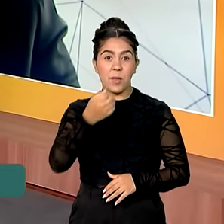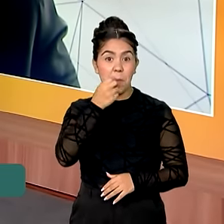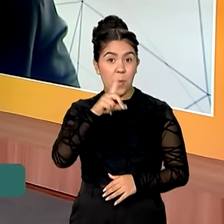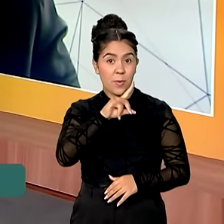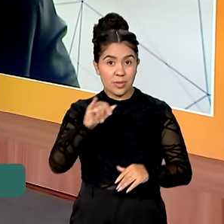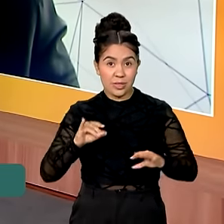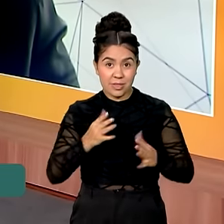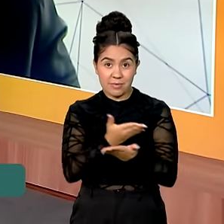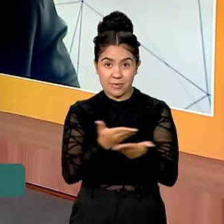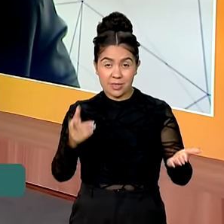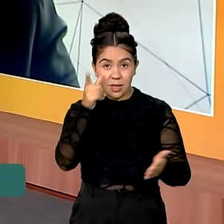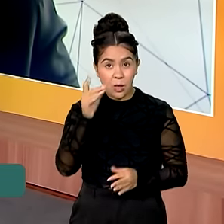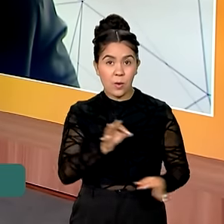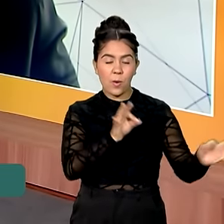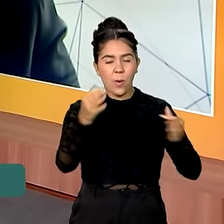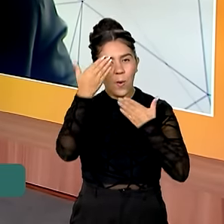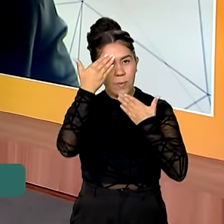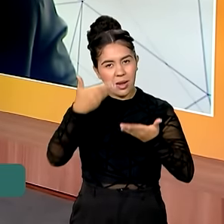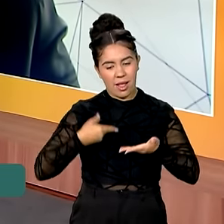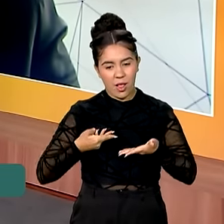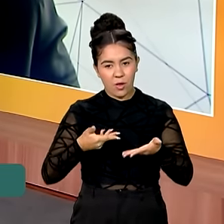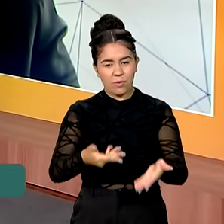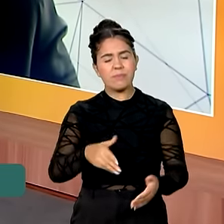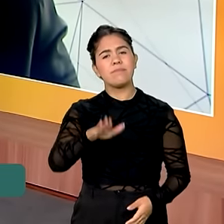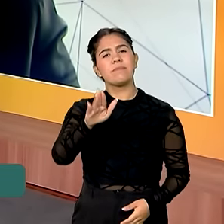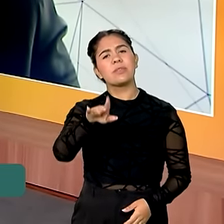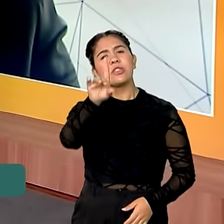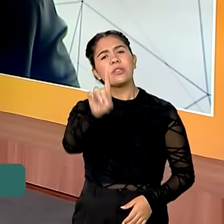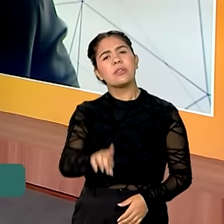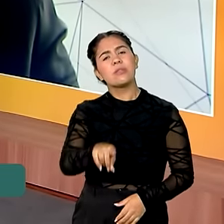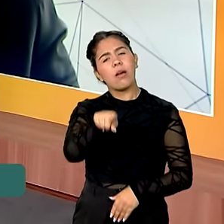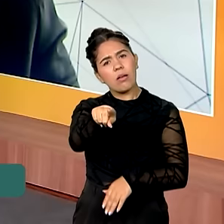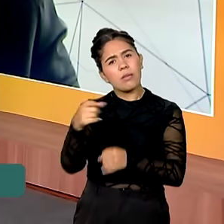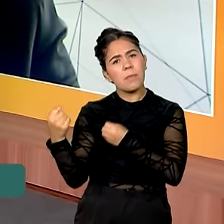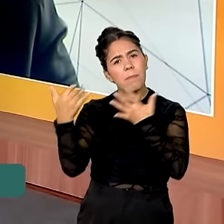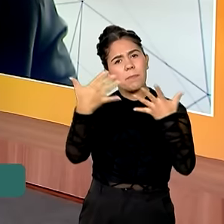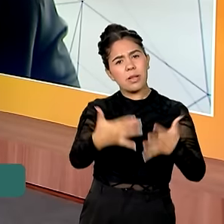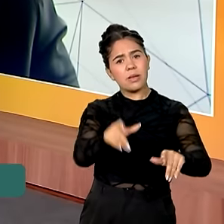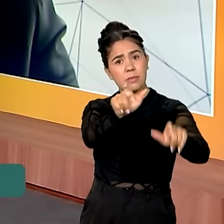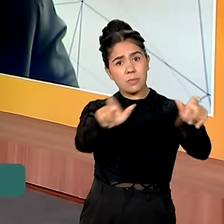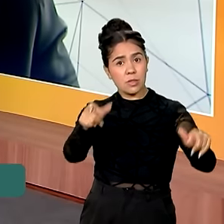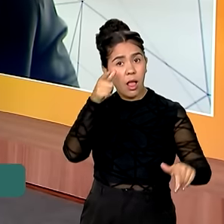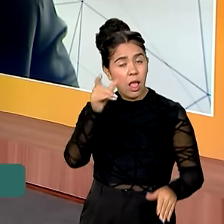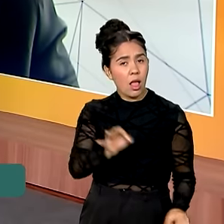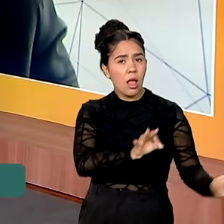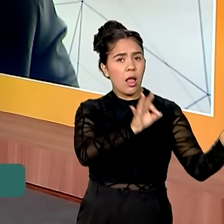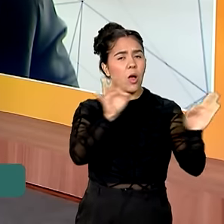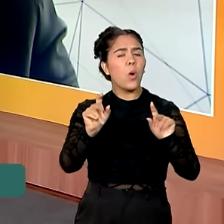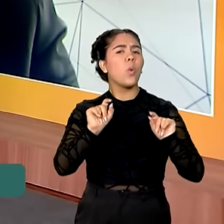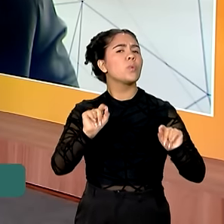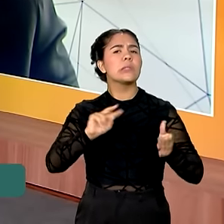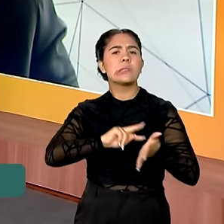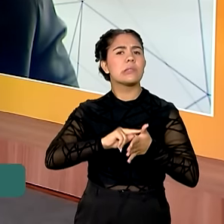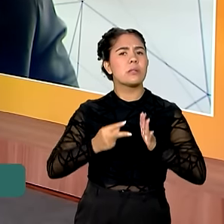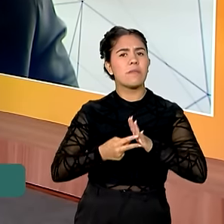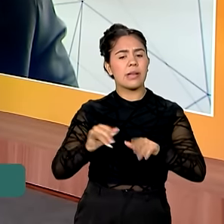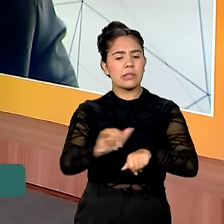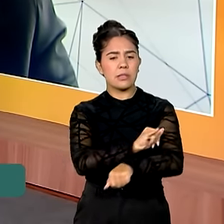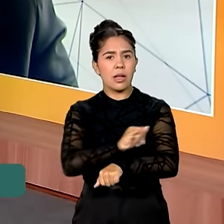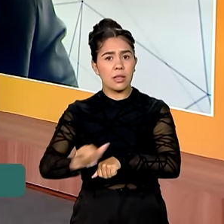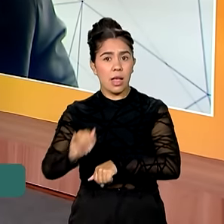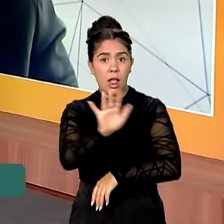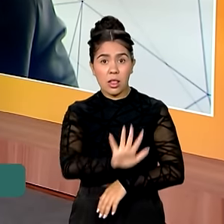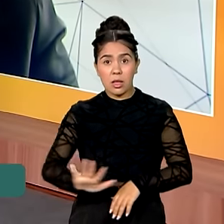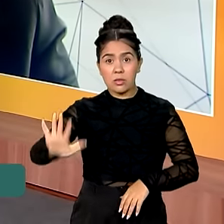que nos acompanham. Muito obrigado pelo convite. Diretor, explica para o telespectador o que é essa Estratégia Nacional de Governo